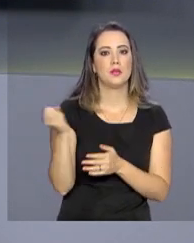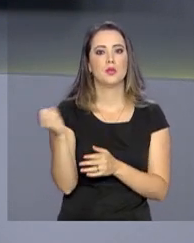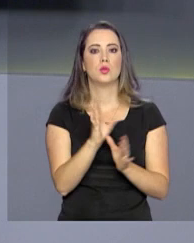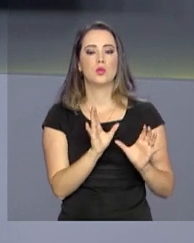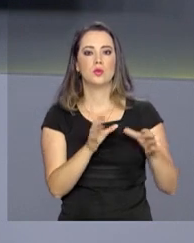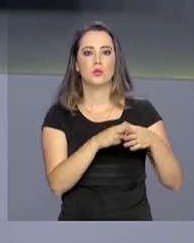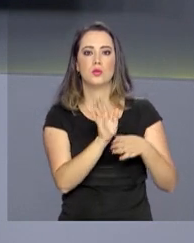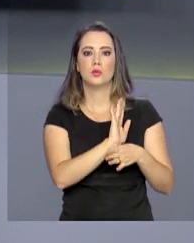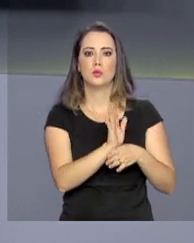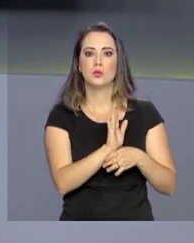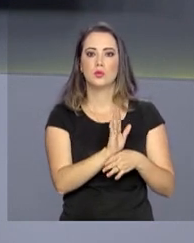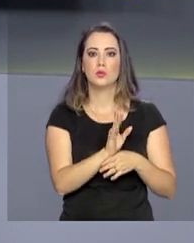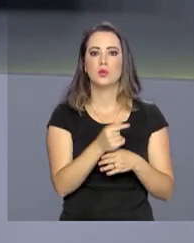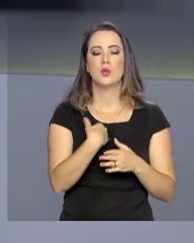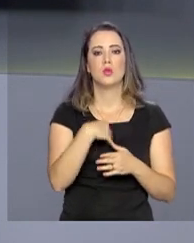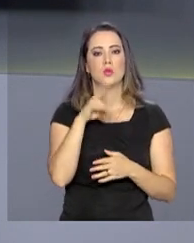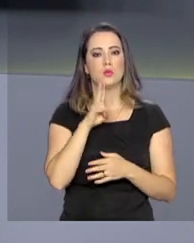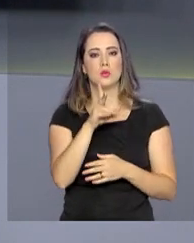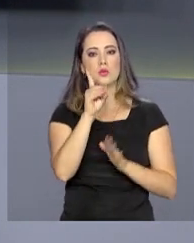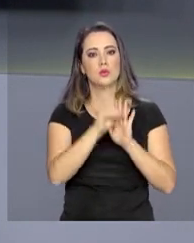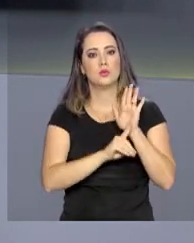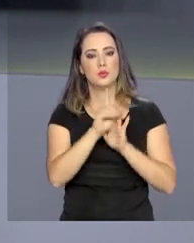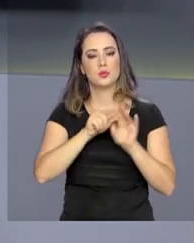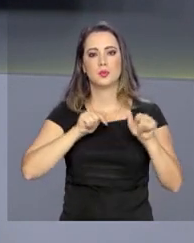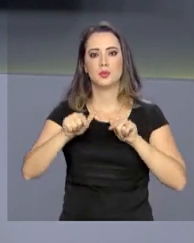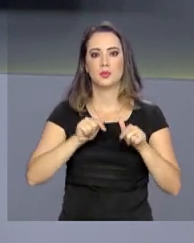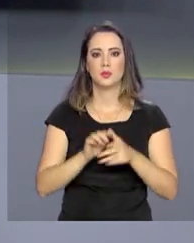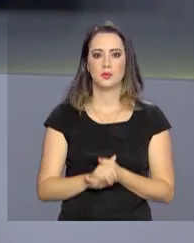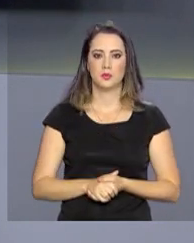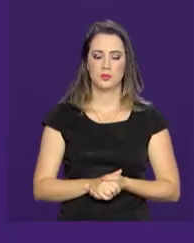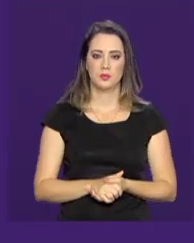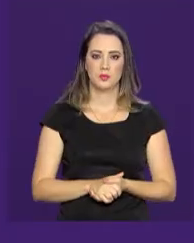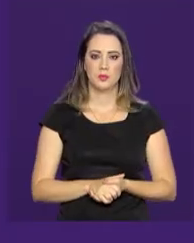nova série de reportagens sobre os direitos dos trabalhadores.